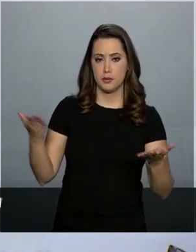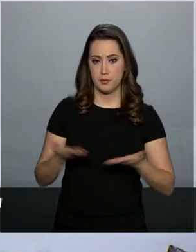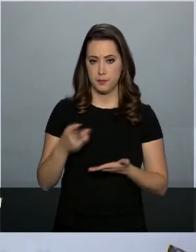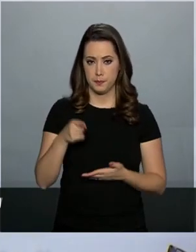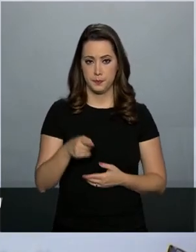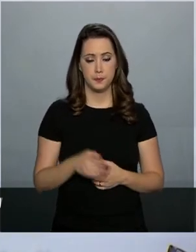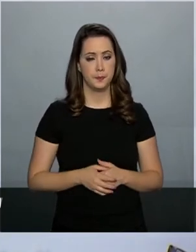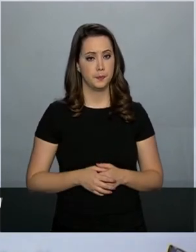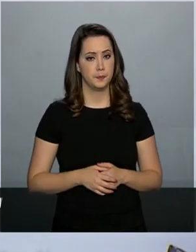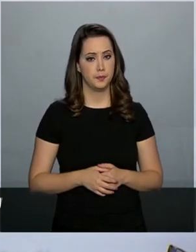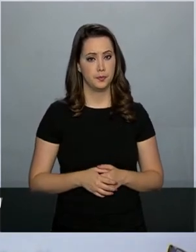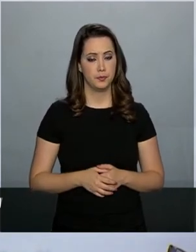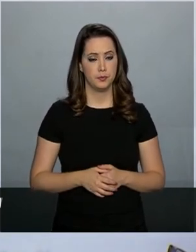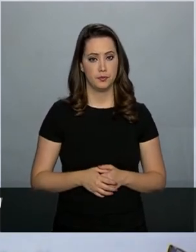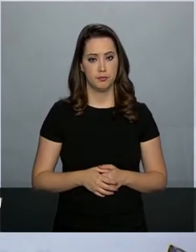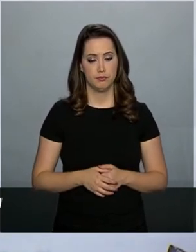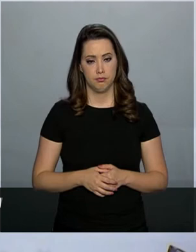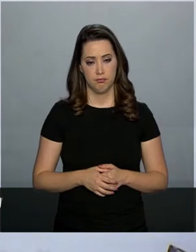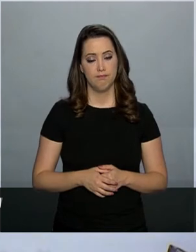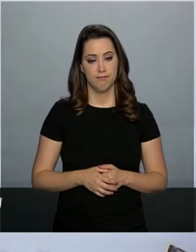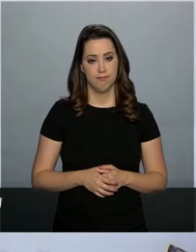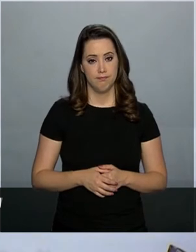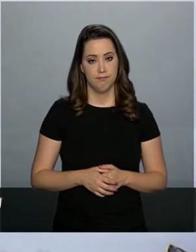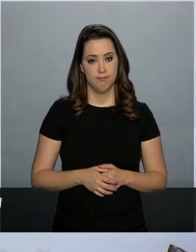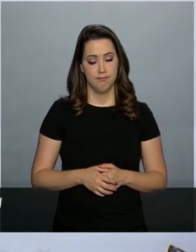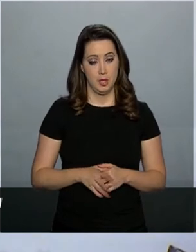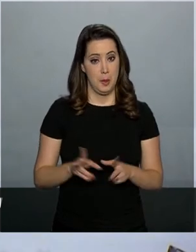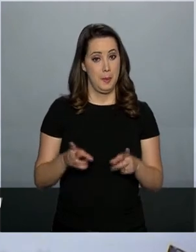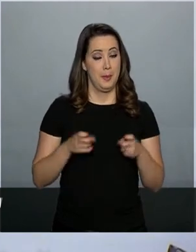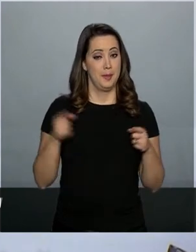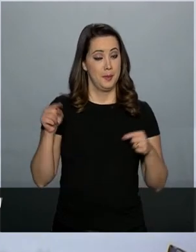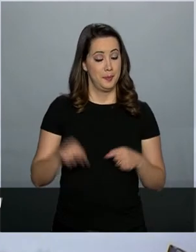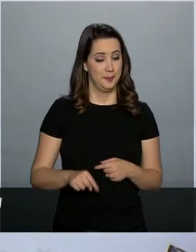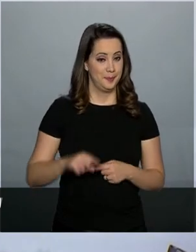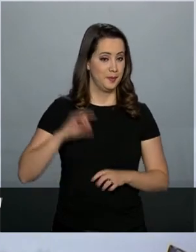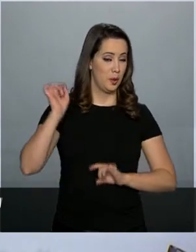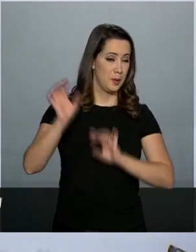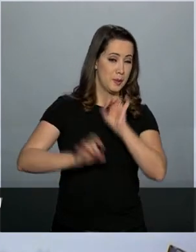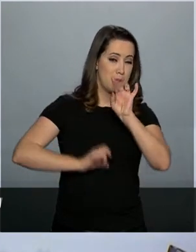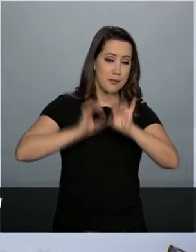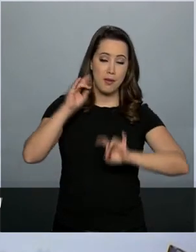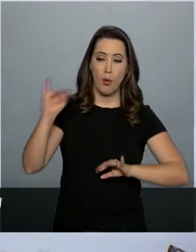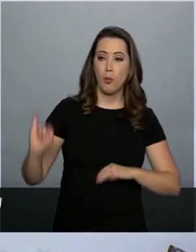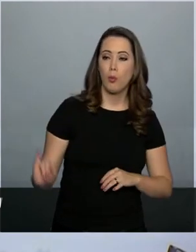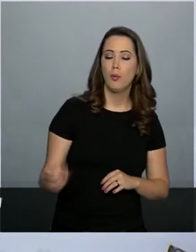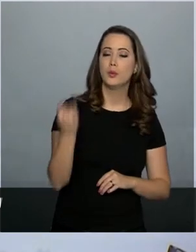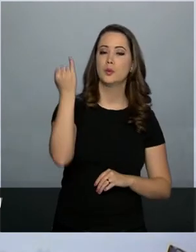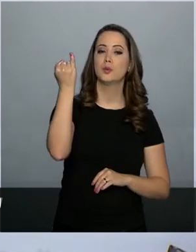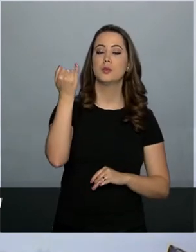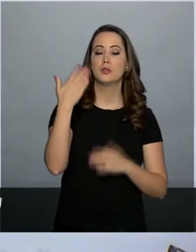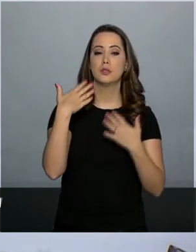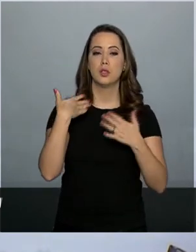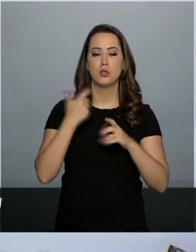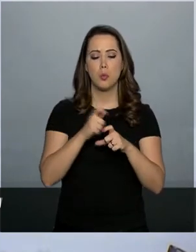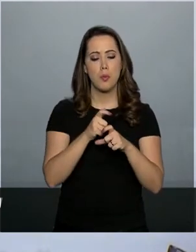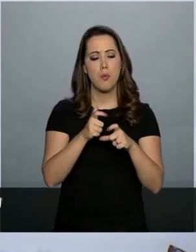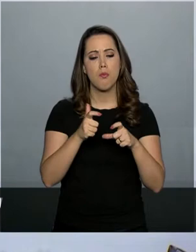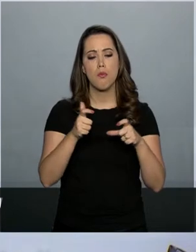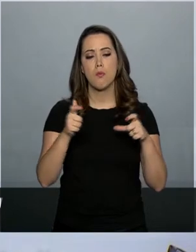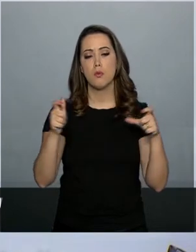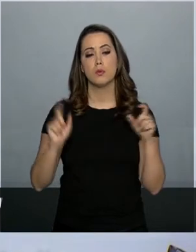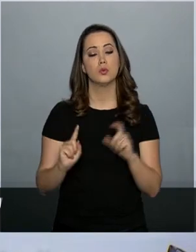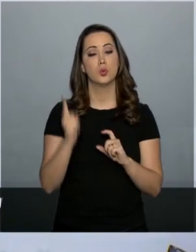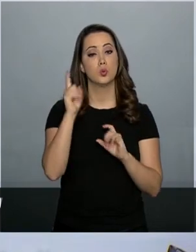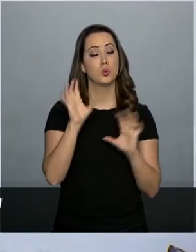momento. Identifico aqui uma excepcional oportunidade para a expansão de